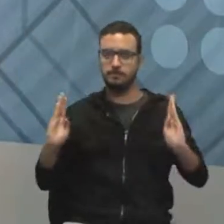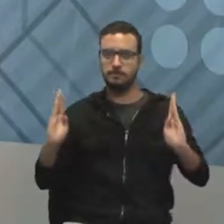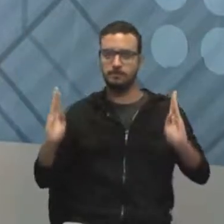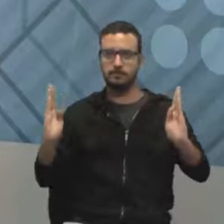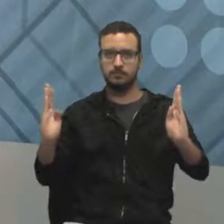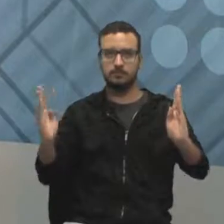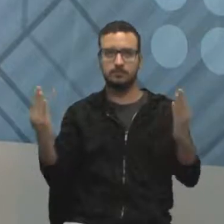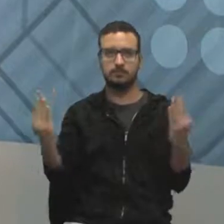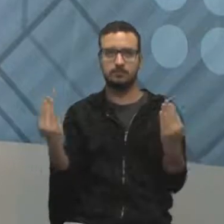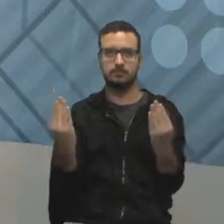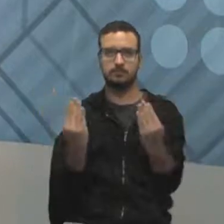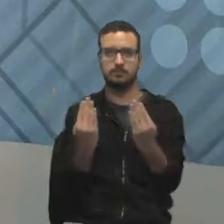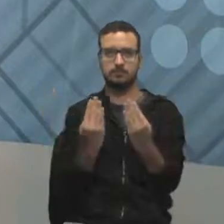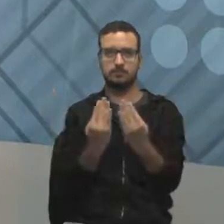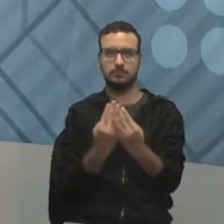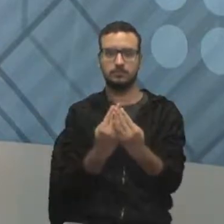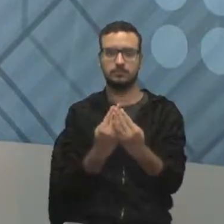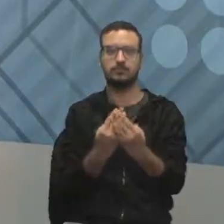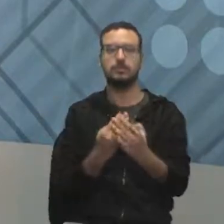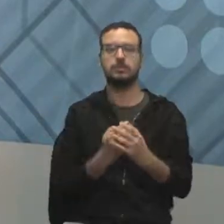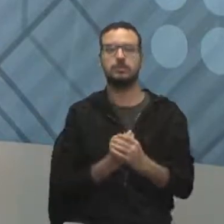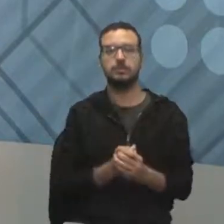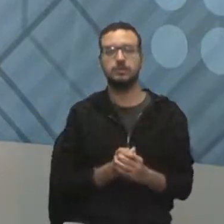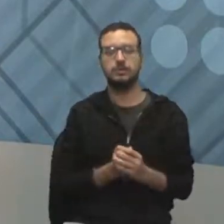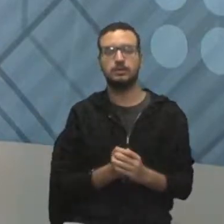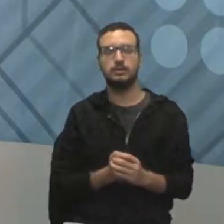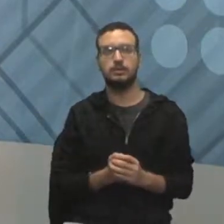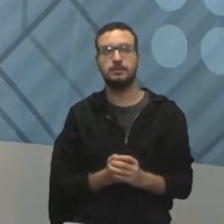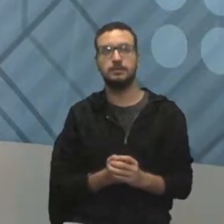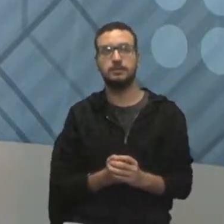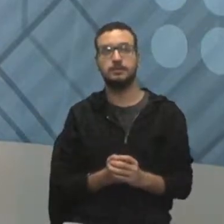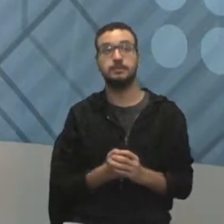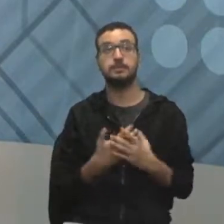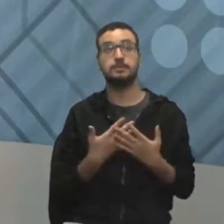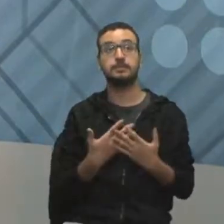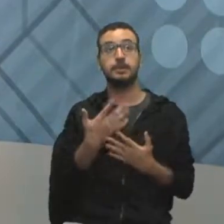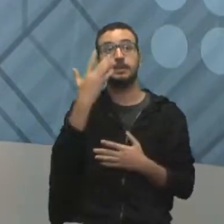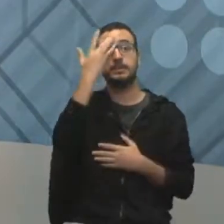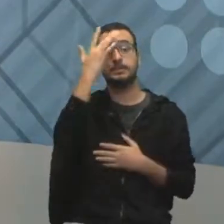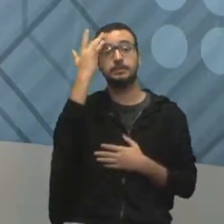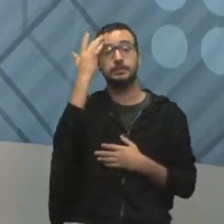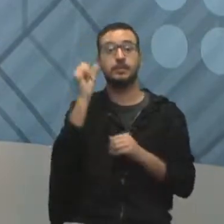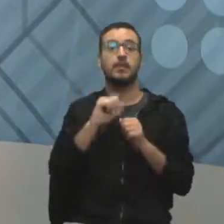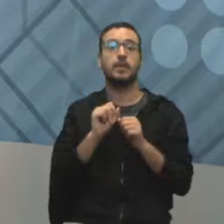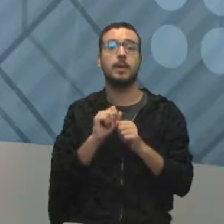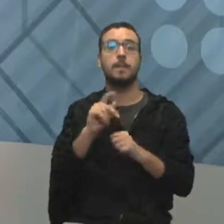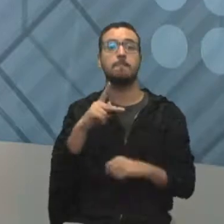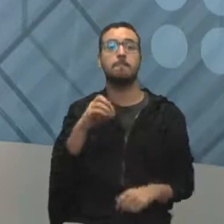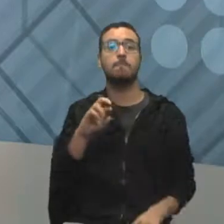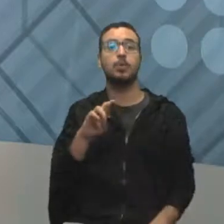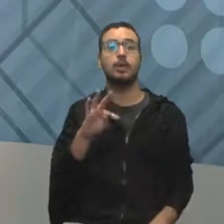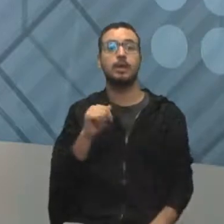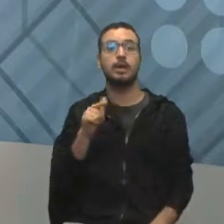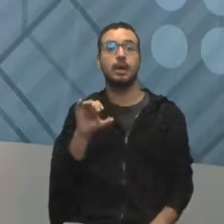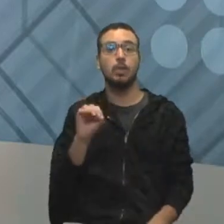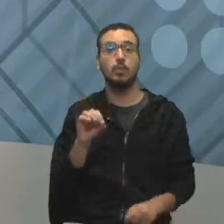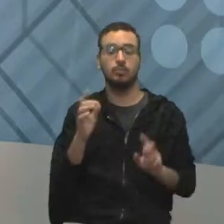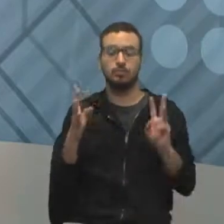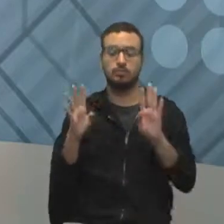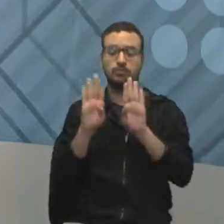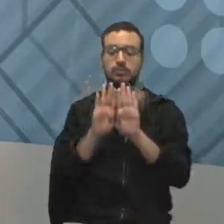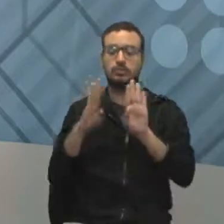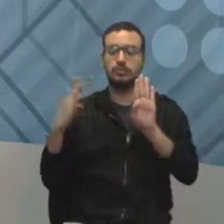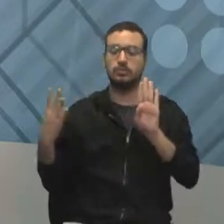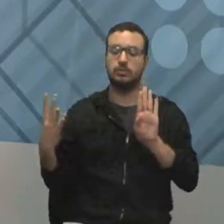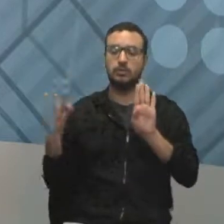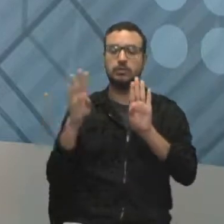encerrar a cidade do Roque. E, aí, o pessoal vai colocar os portões. E, um desses portões,